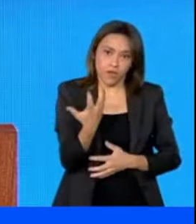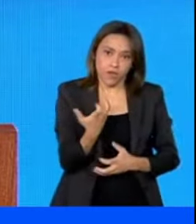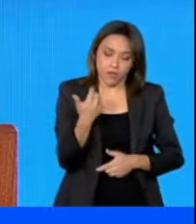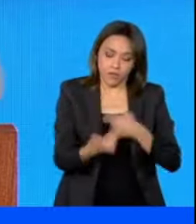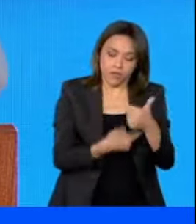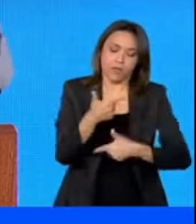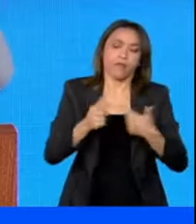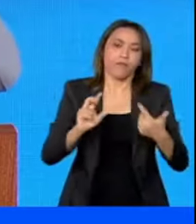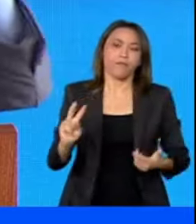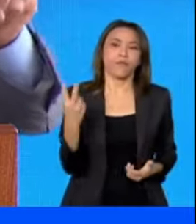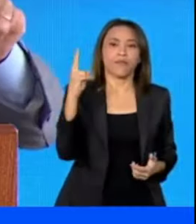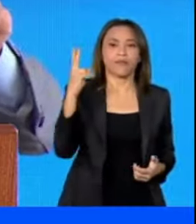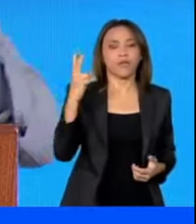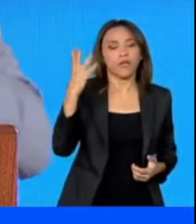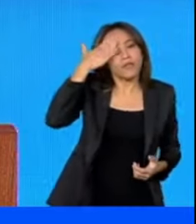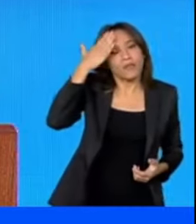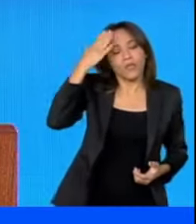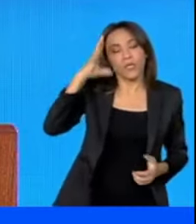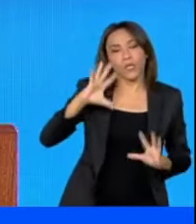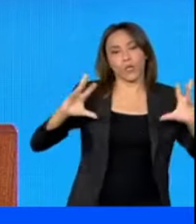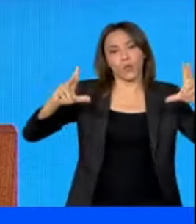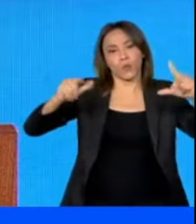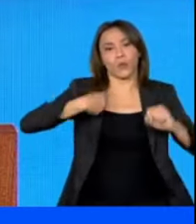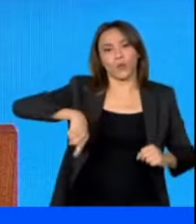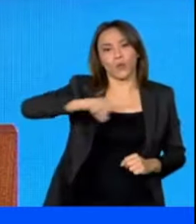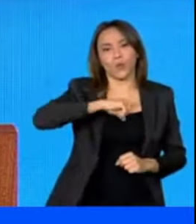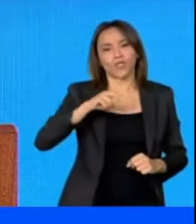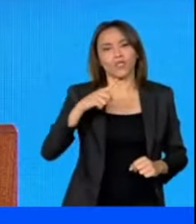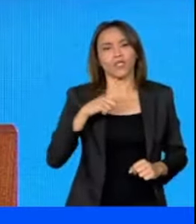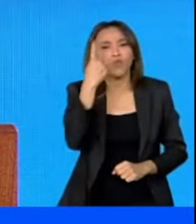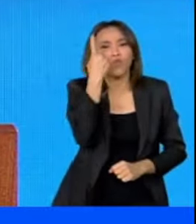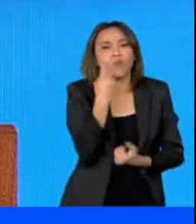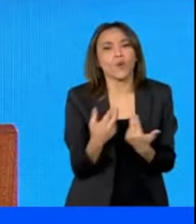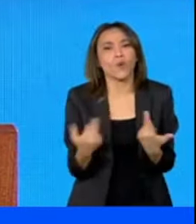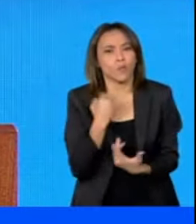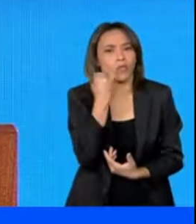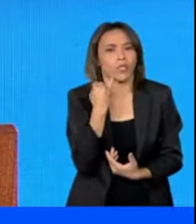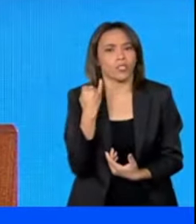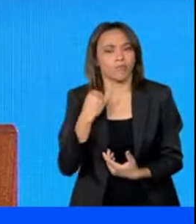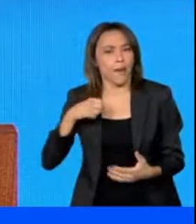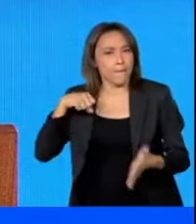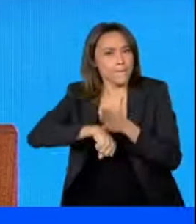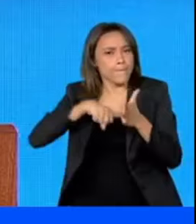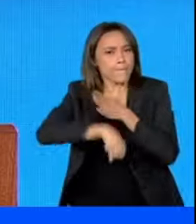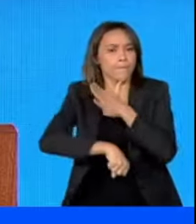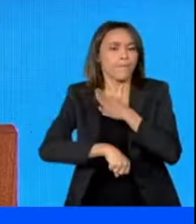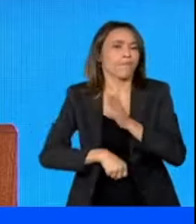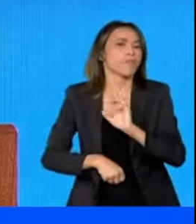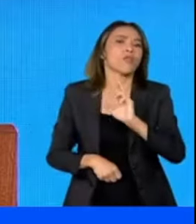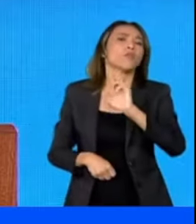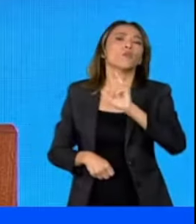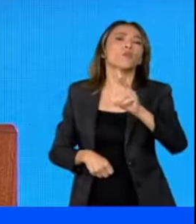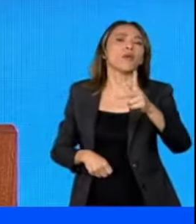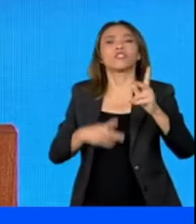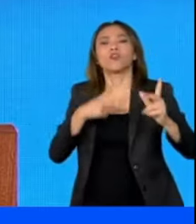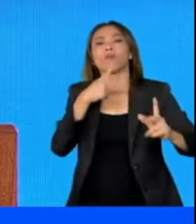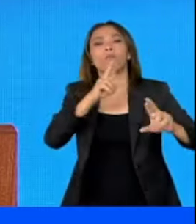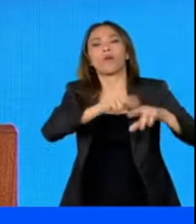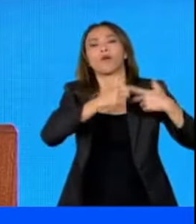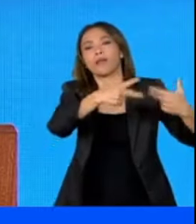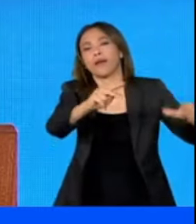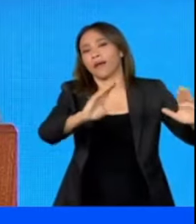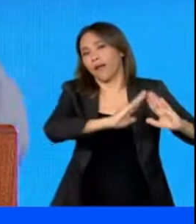tem que saber que todos nós temos uma coisa importante agora para brigar, não é agora só brigar pela casa de vocês,